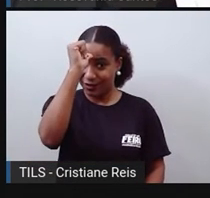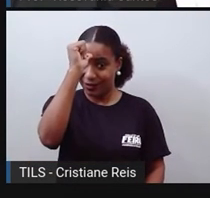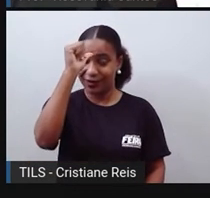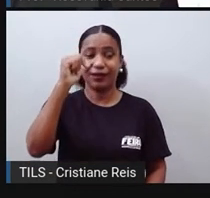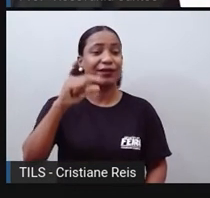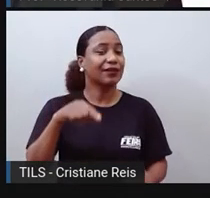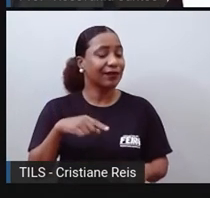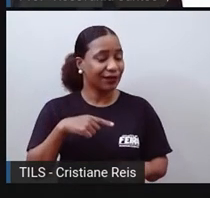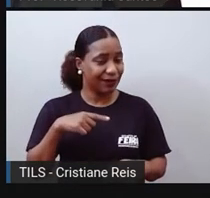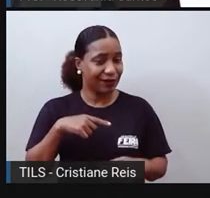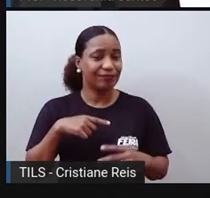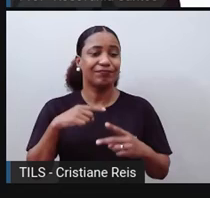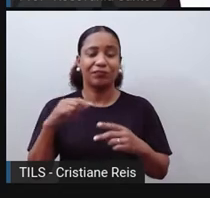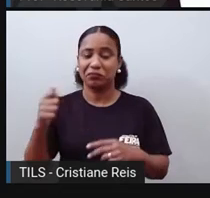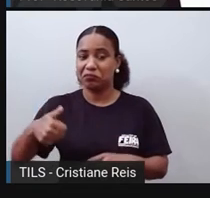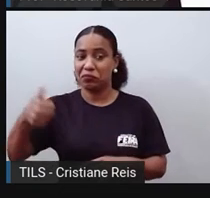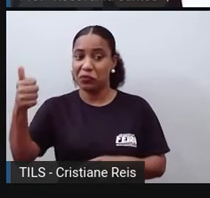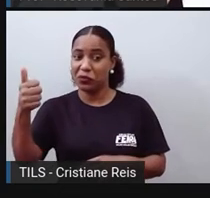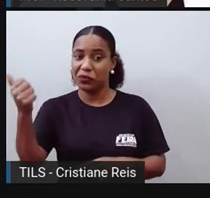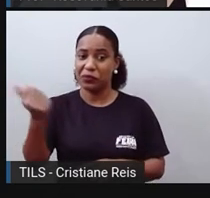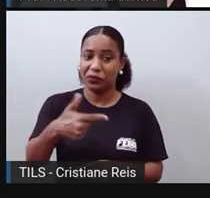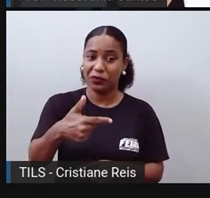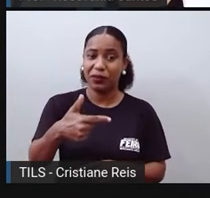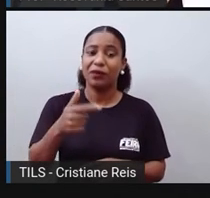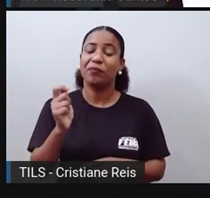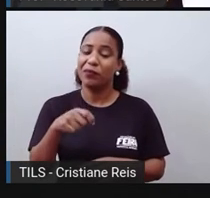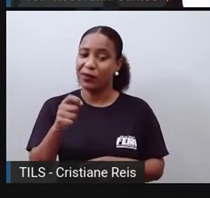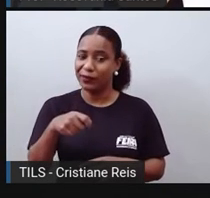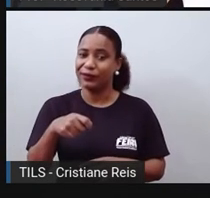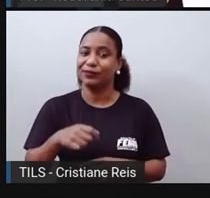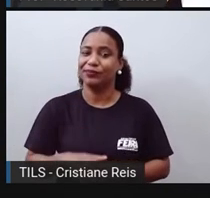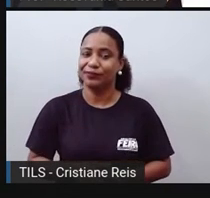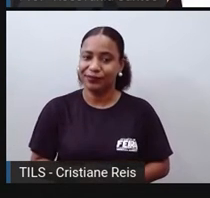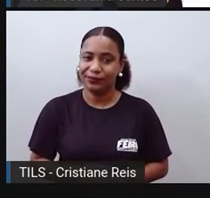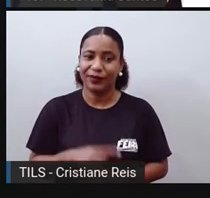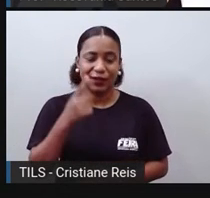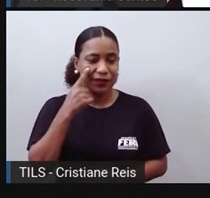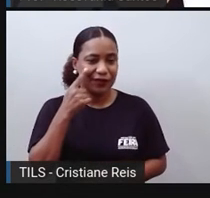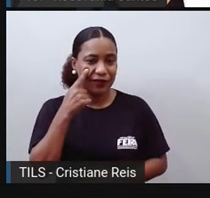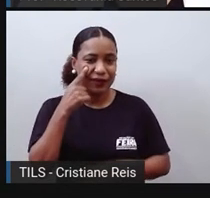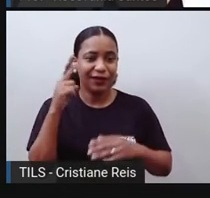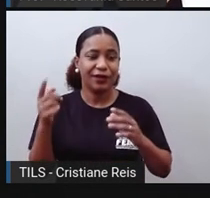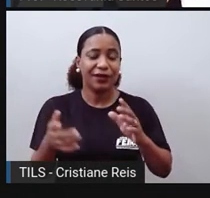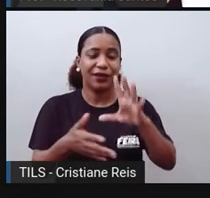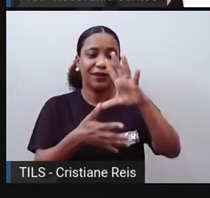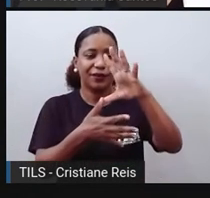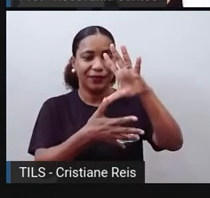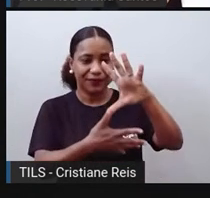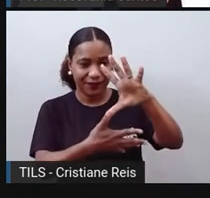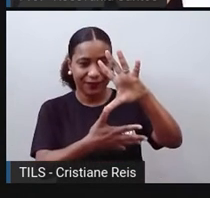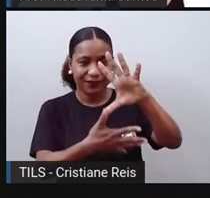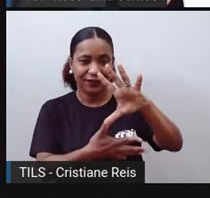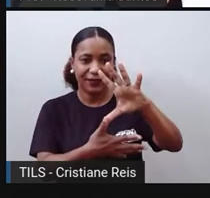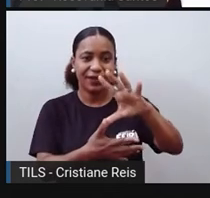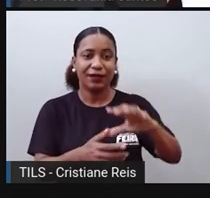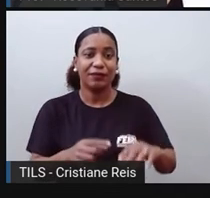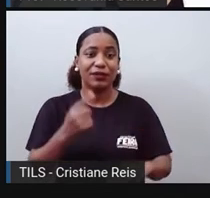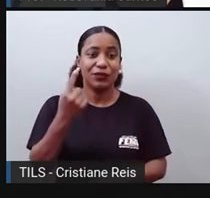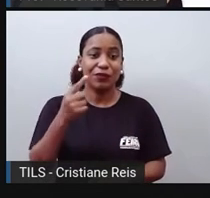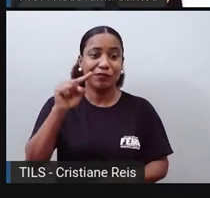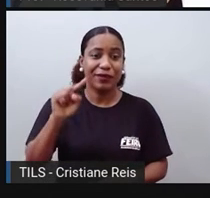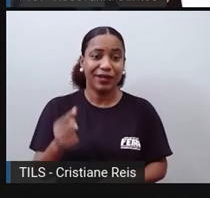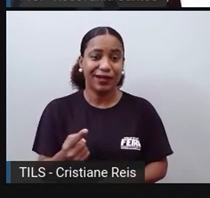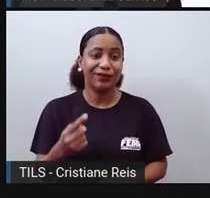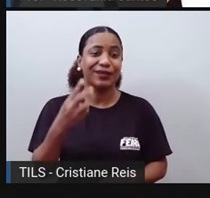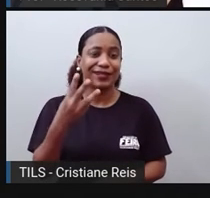a China no número de habitantes. Então, essa cozinha escura aqui, analisando o mapa, é mais de 1 bilhão e 339